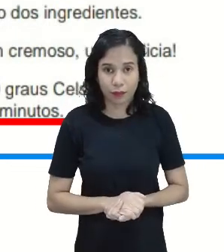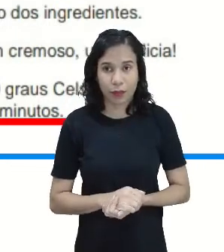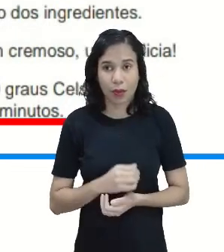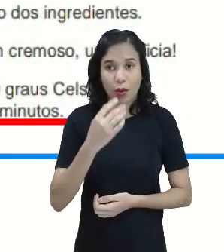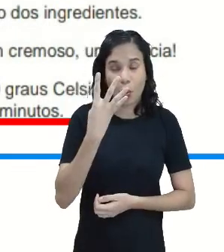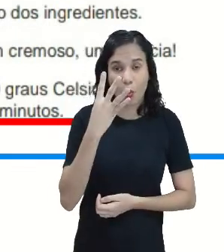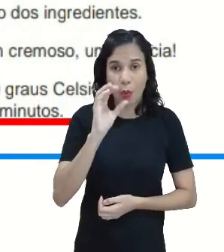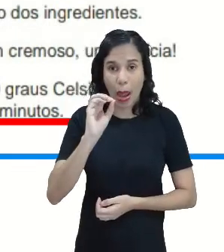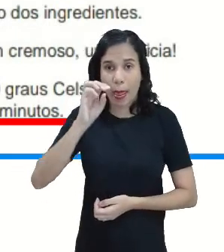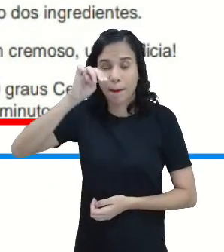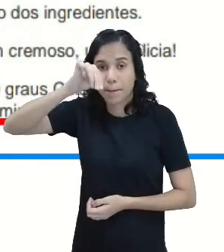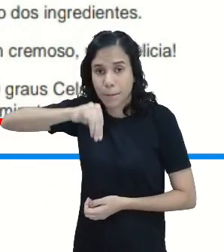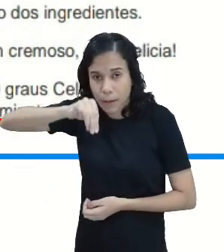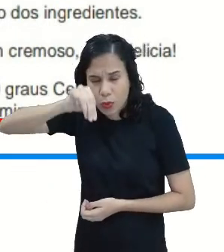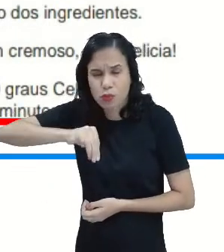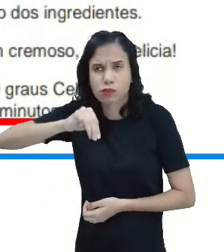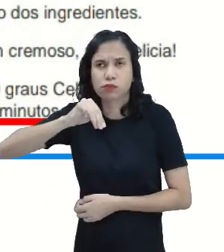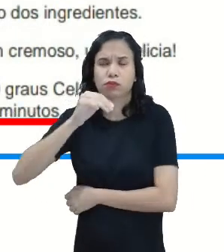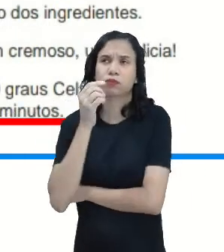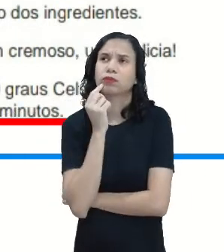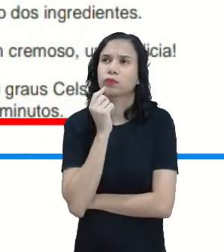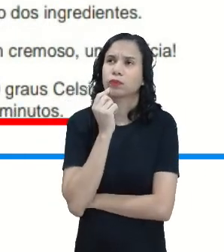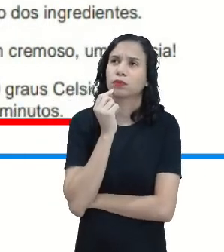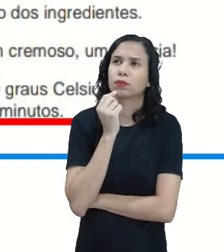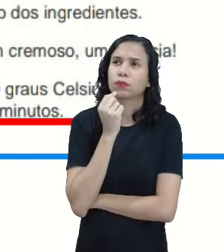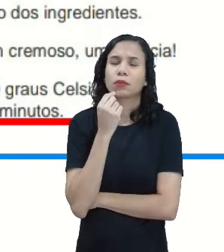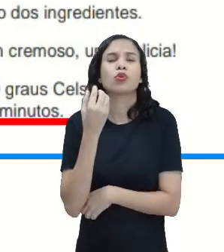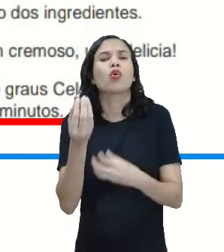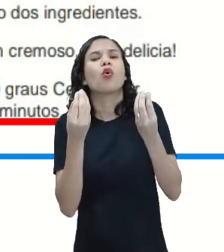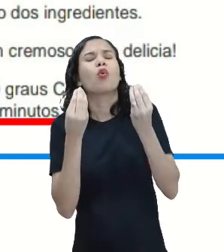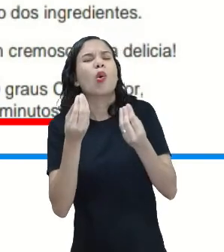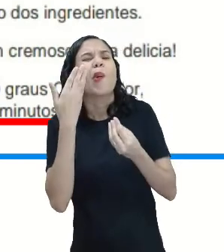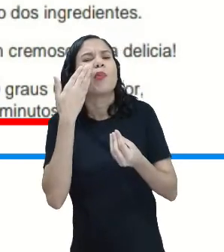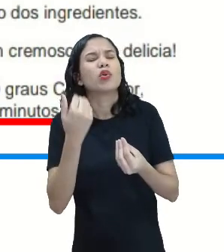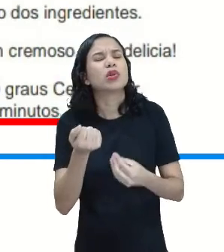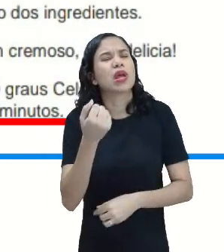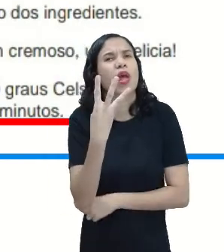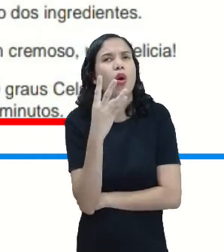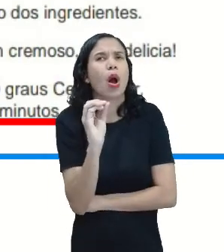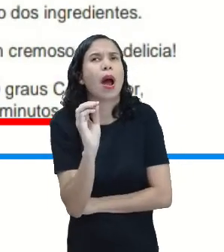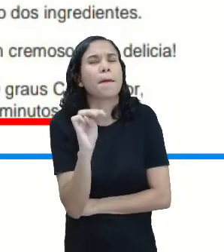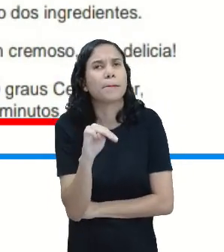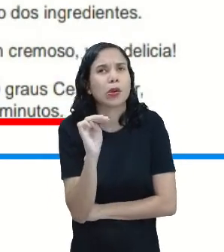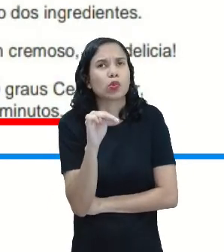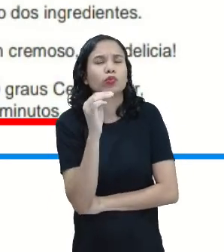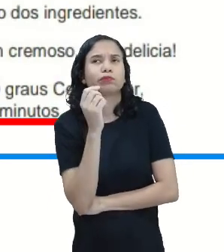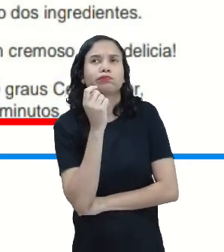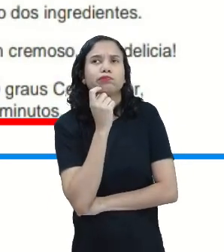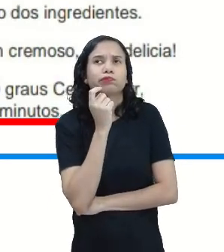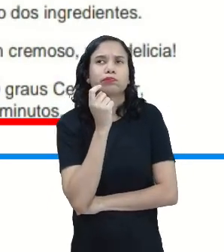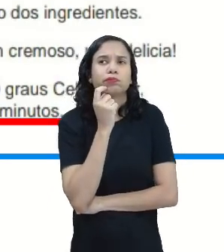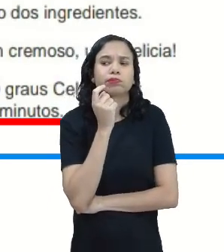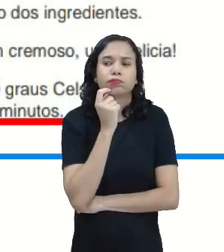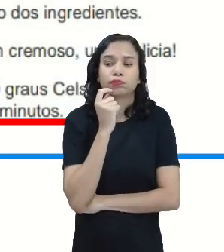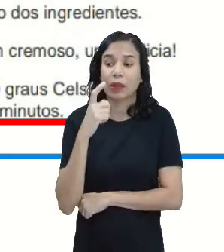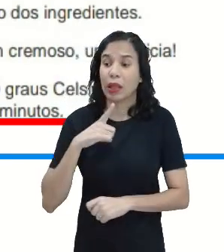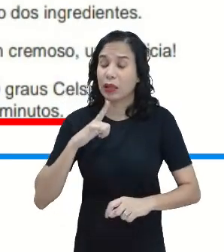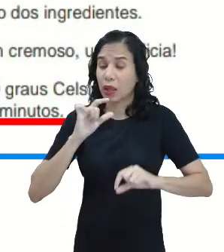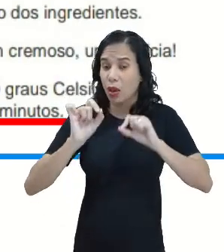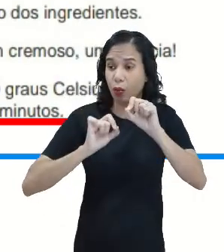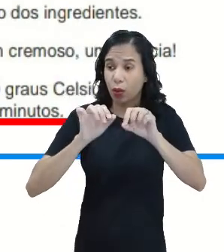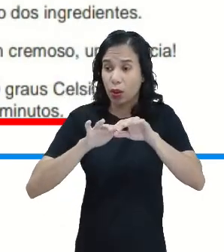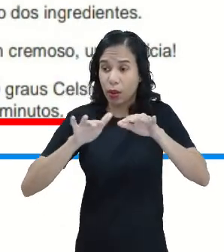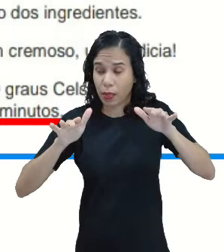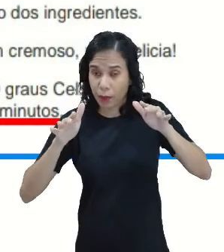40 minutos. Como é que a gente vai marcar esse tempo? O que é eu tenho aqui na mesa que